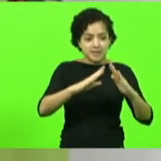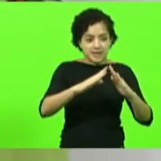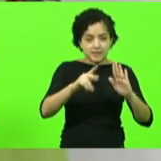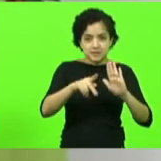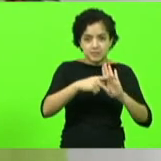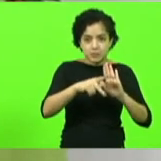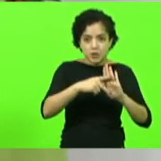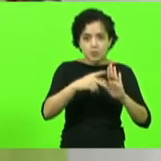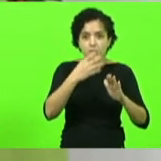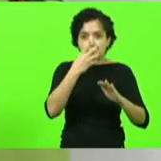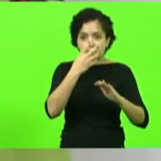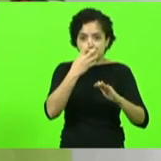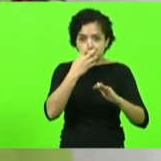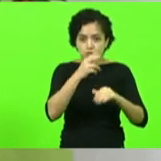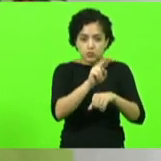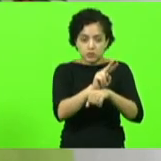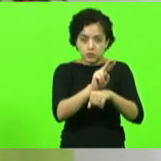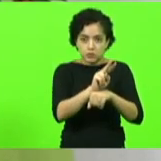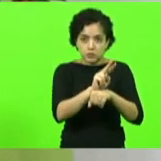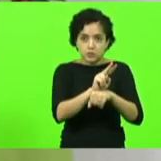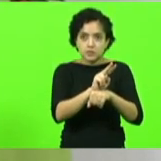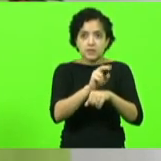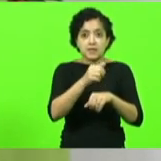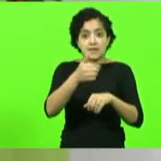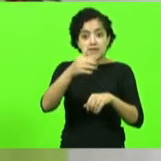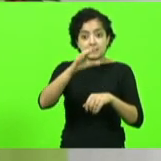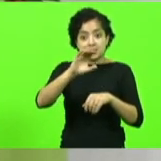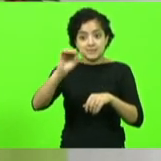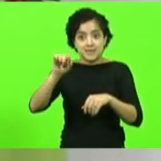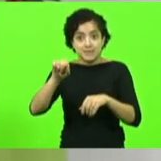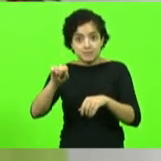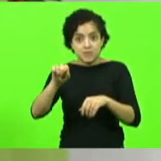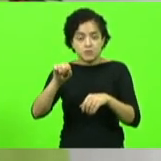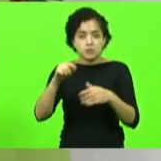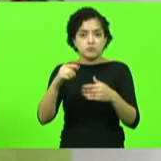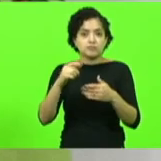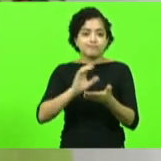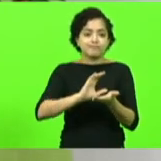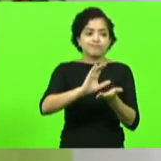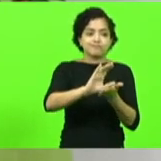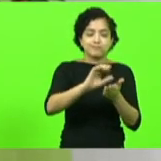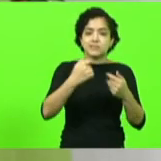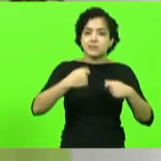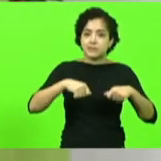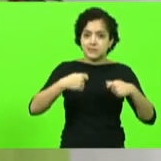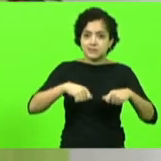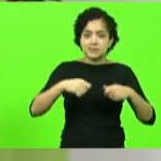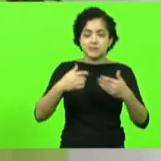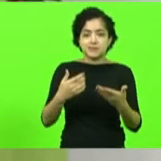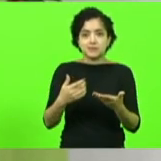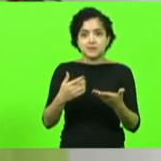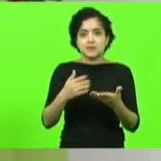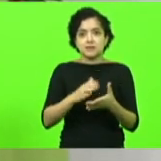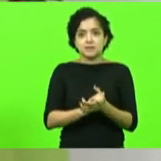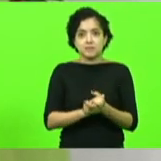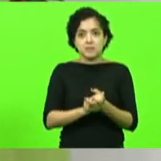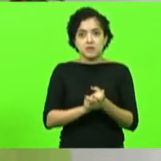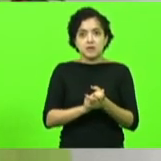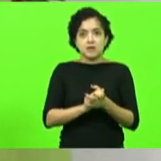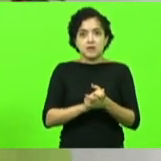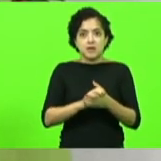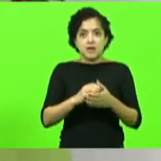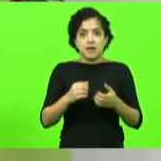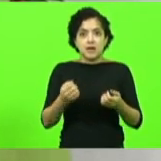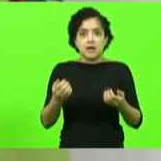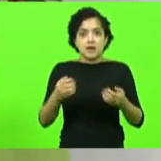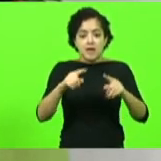caótico é 100 mil São José do Serrito ô Serrito a quadra de grama sintética